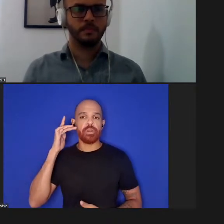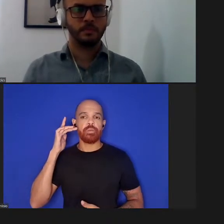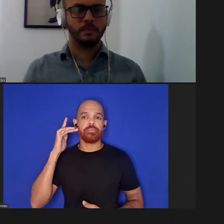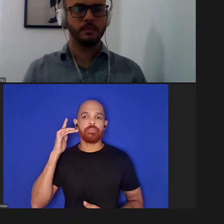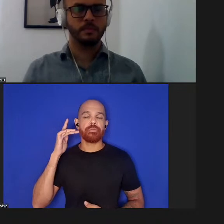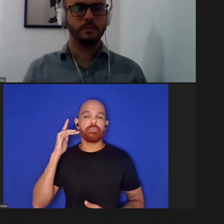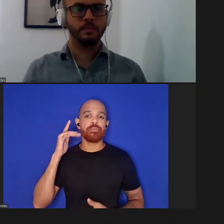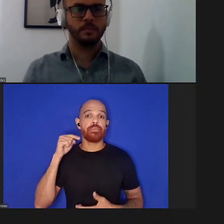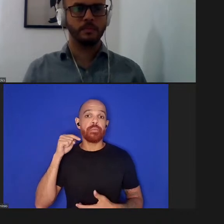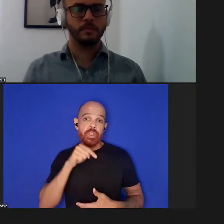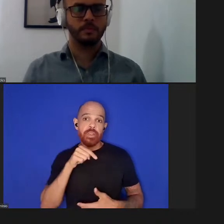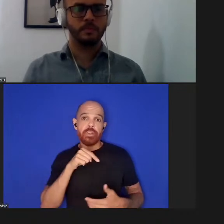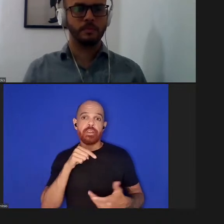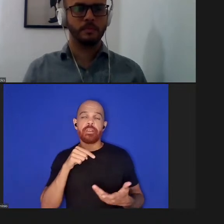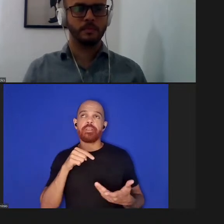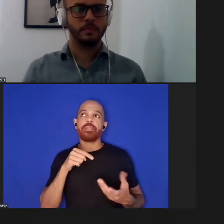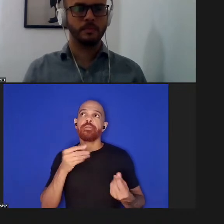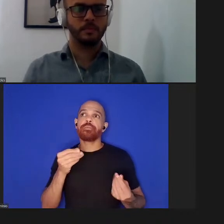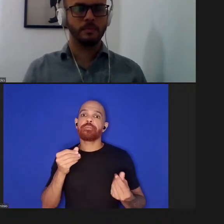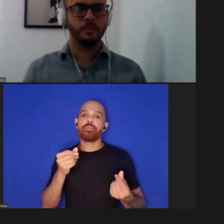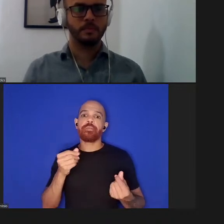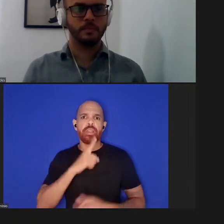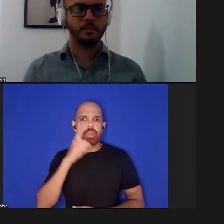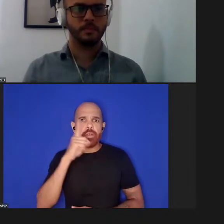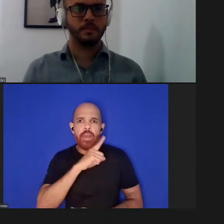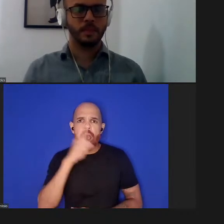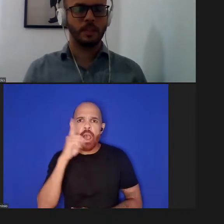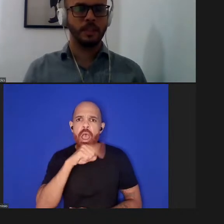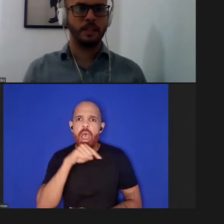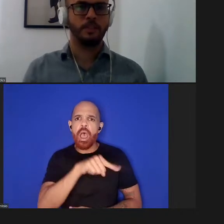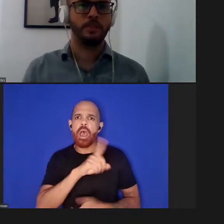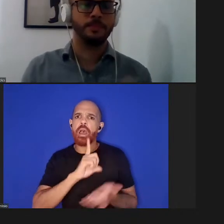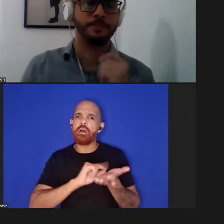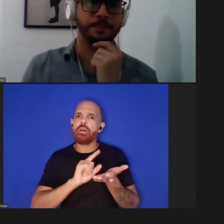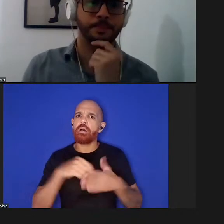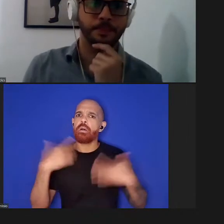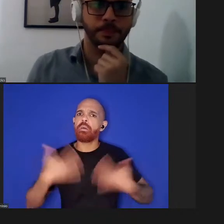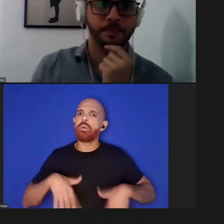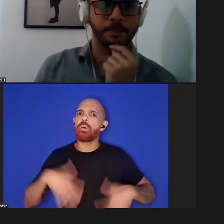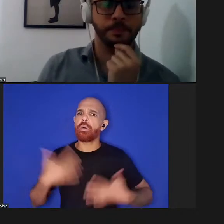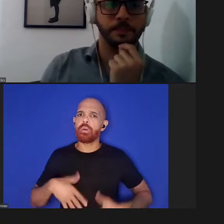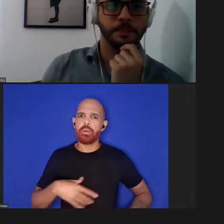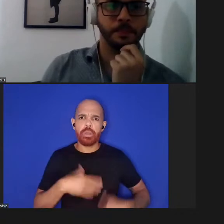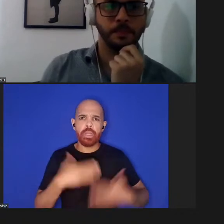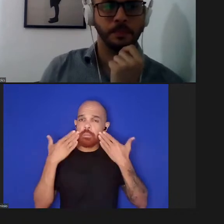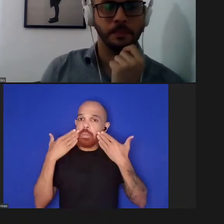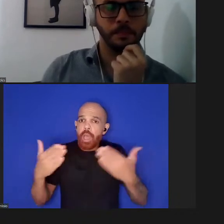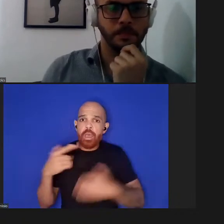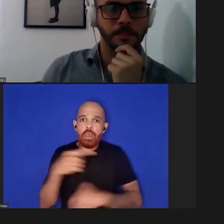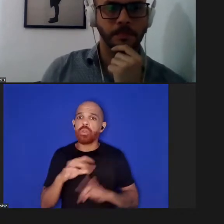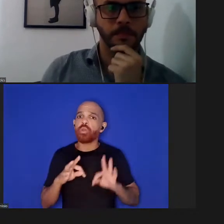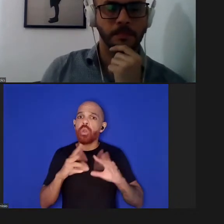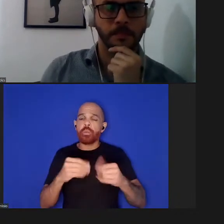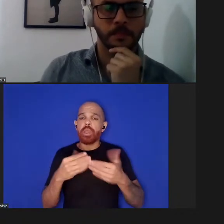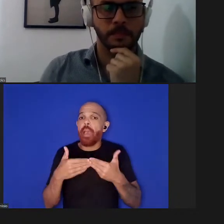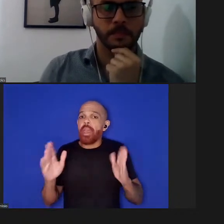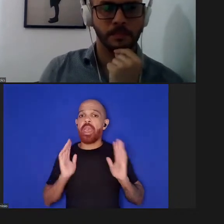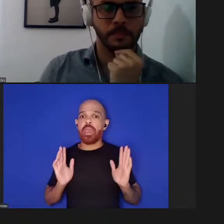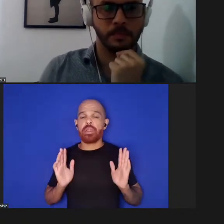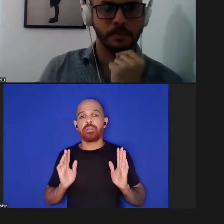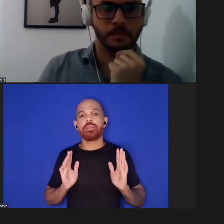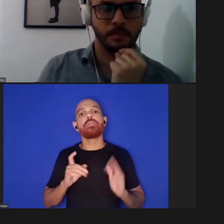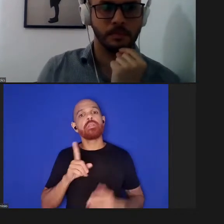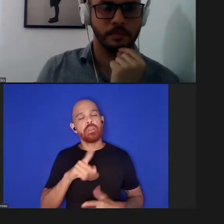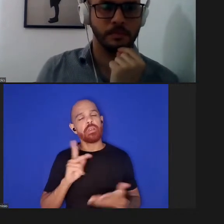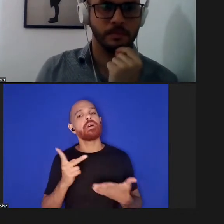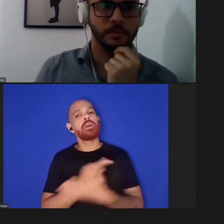assim as falhas do artigo ficaram muito claras para todo mundo porque ficou aberto e foi uma coisa que